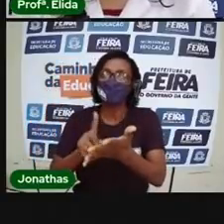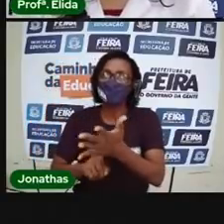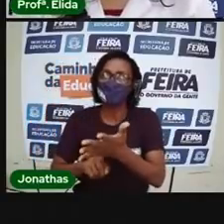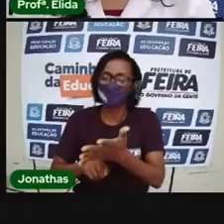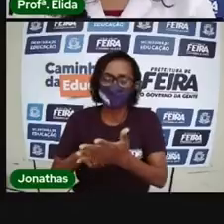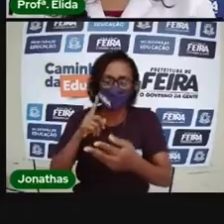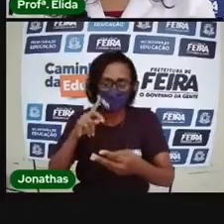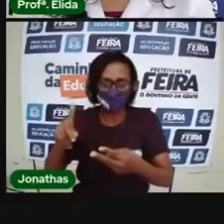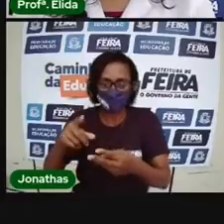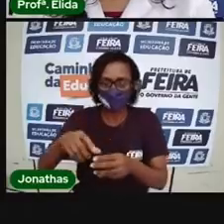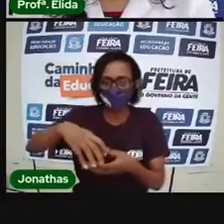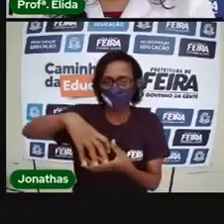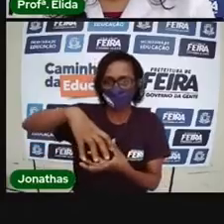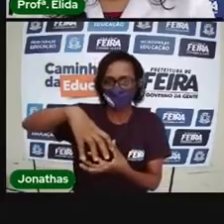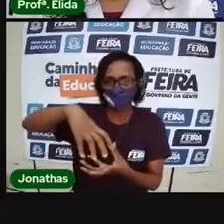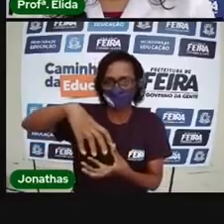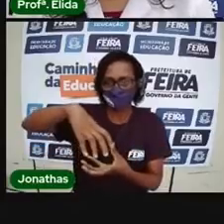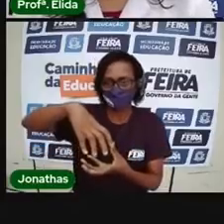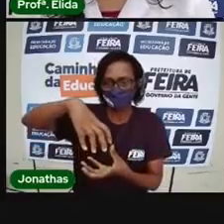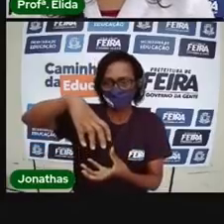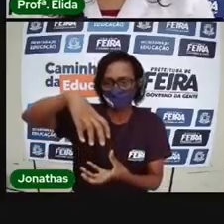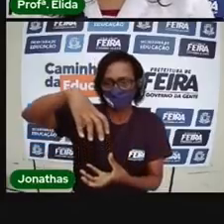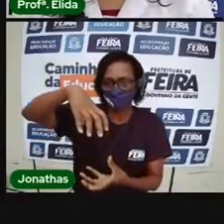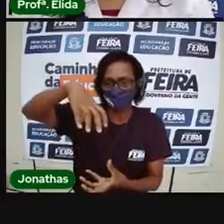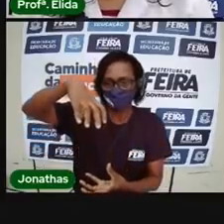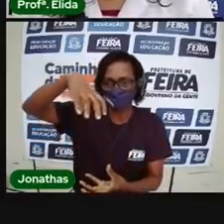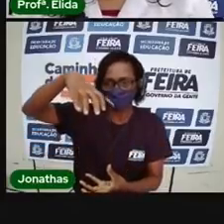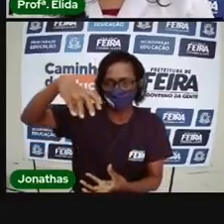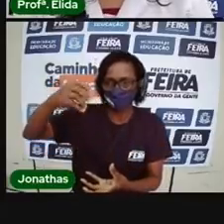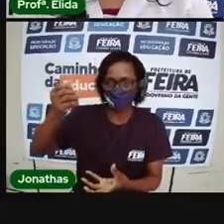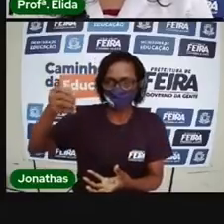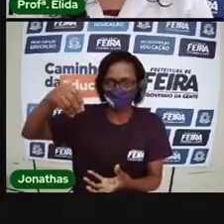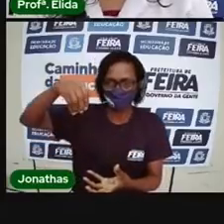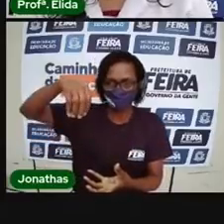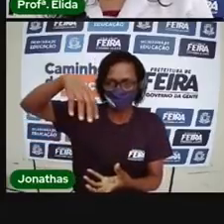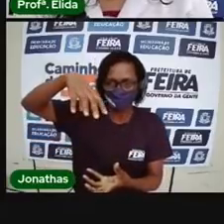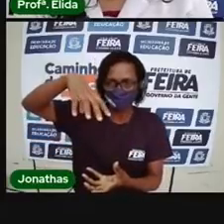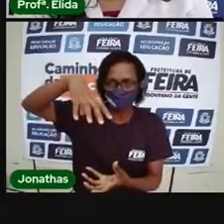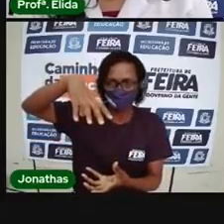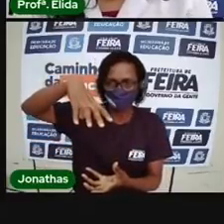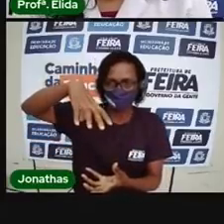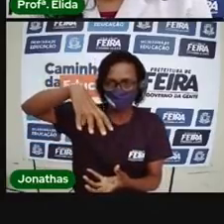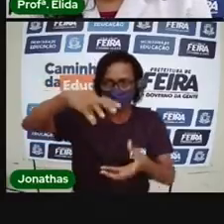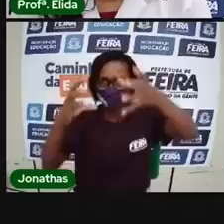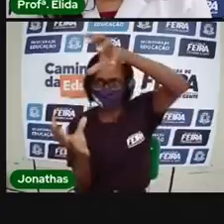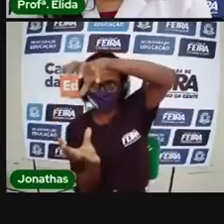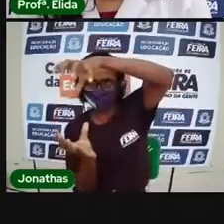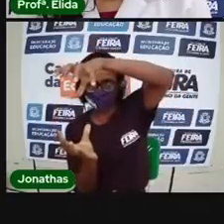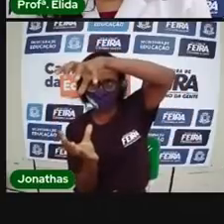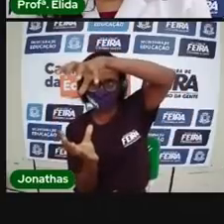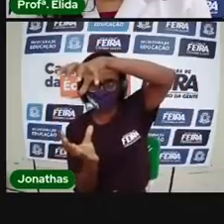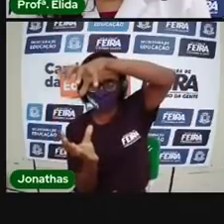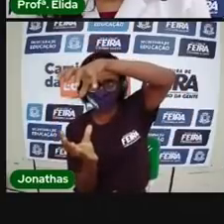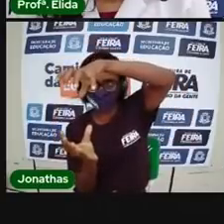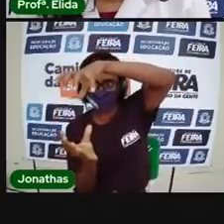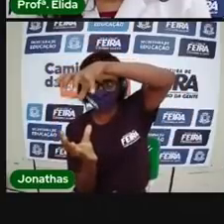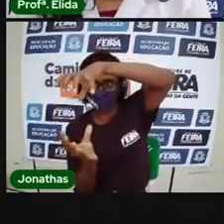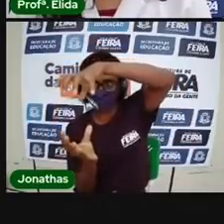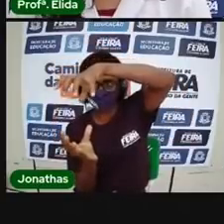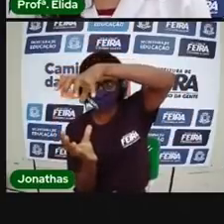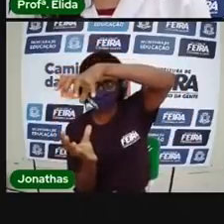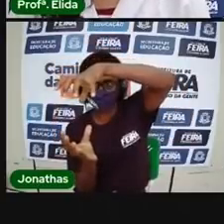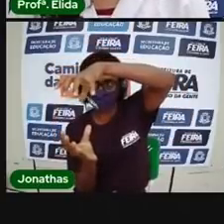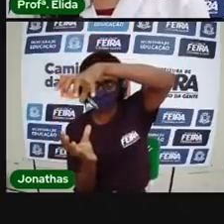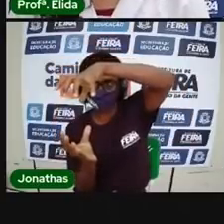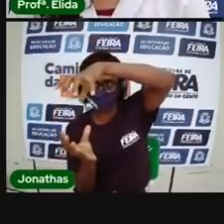ampulheta, o lado que estava cheio de areia, colocava para cima. E quando a areia ia descendo para o outro cômodo,